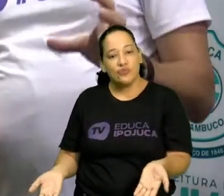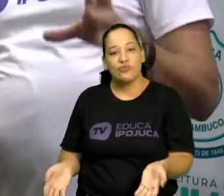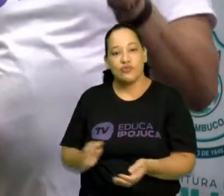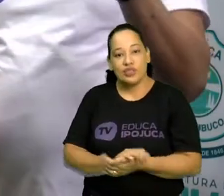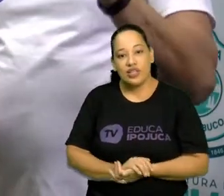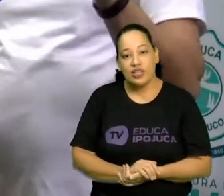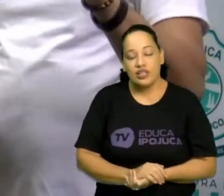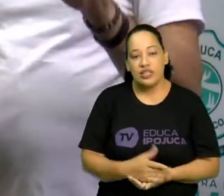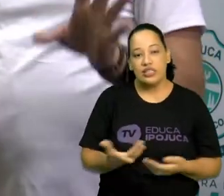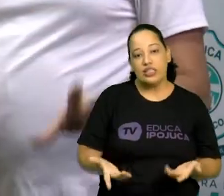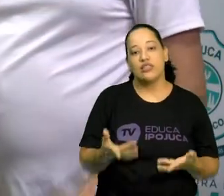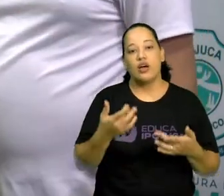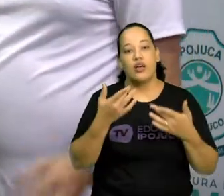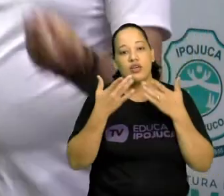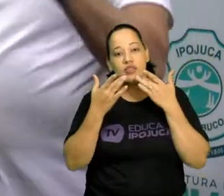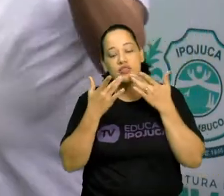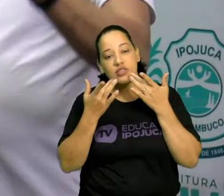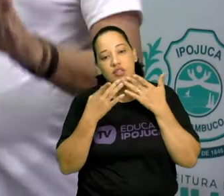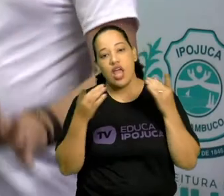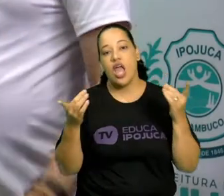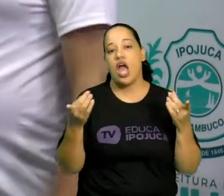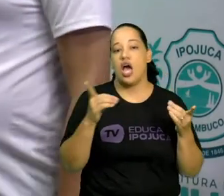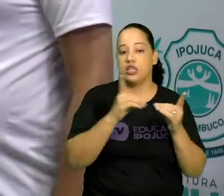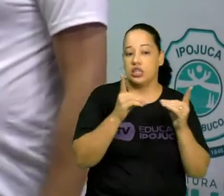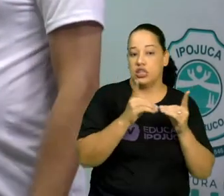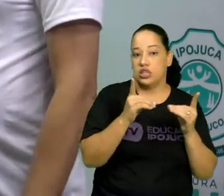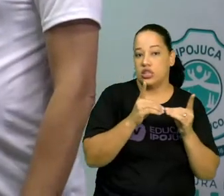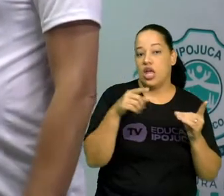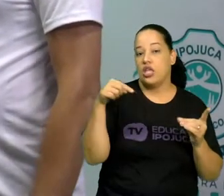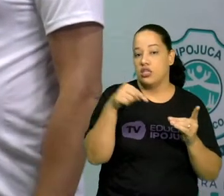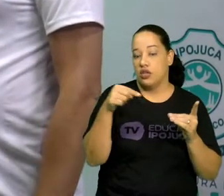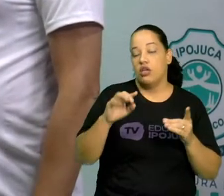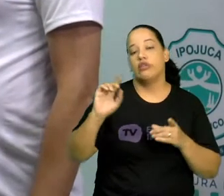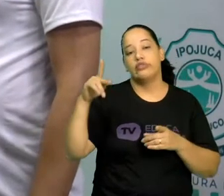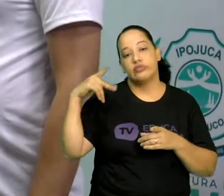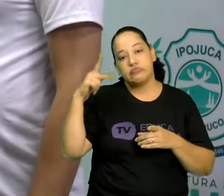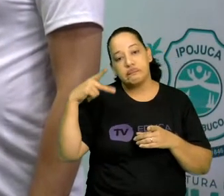são peças curtas, que ele também trabalha temas essencialmente sociais.